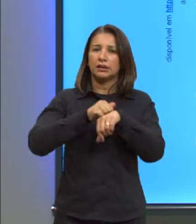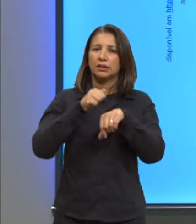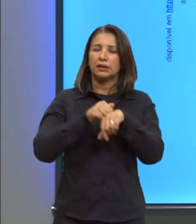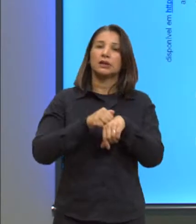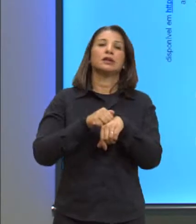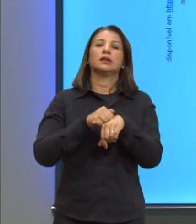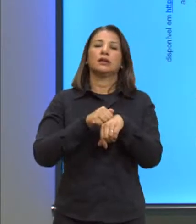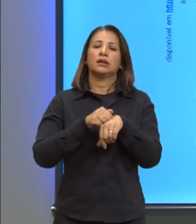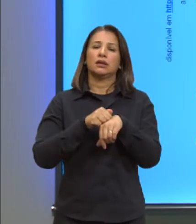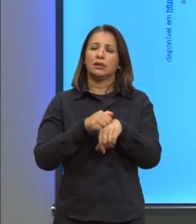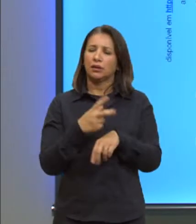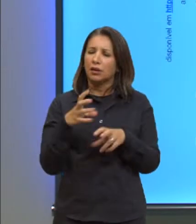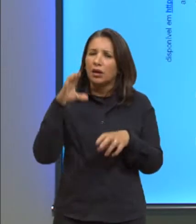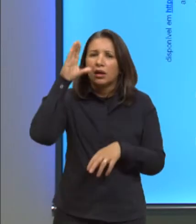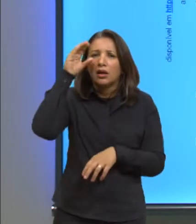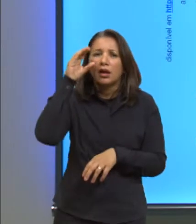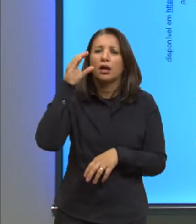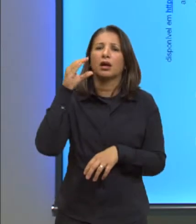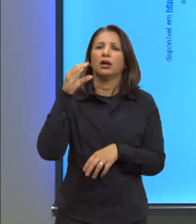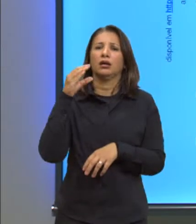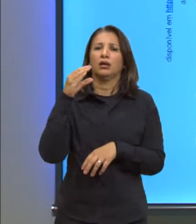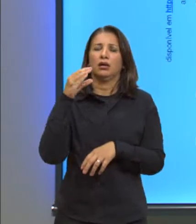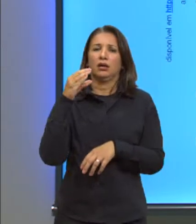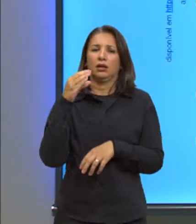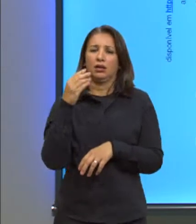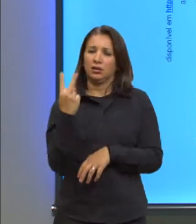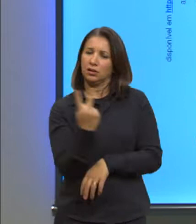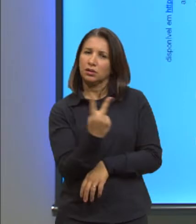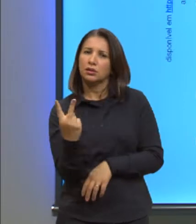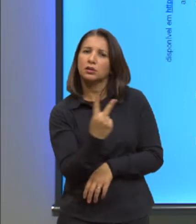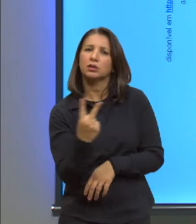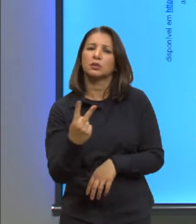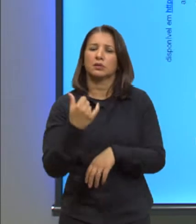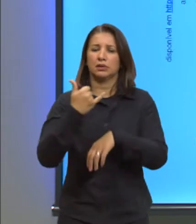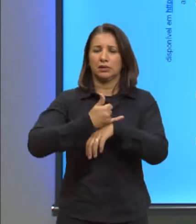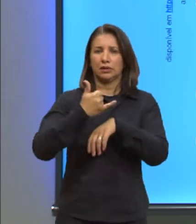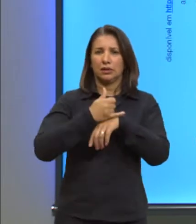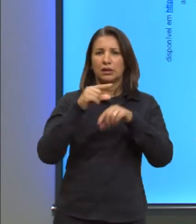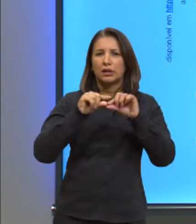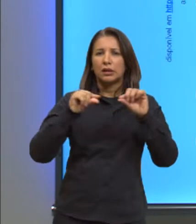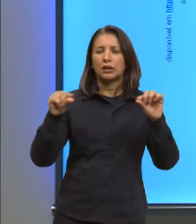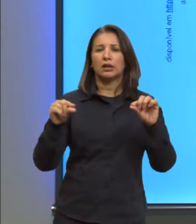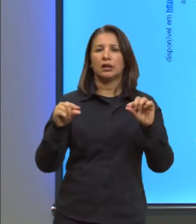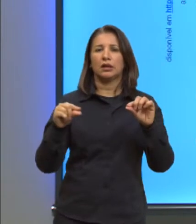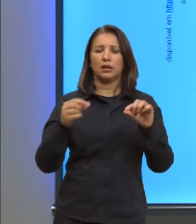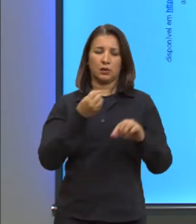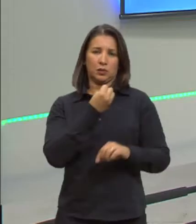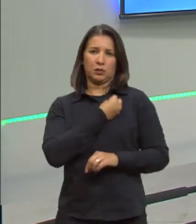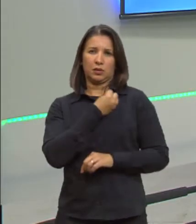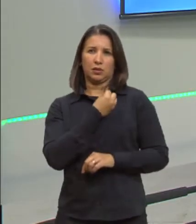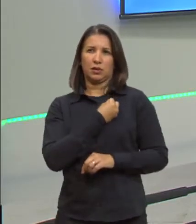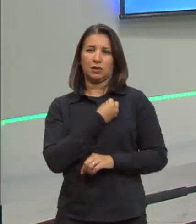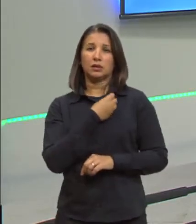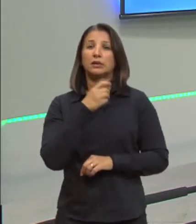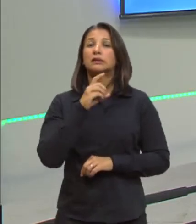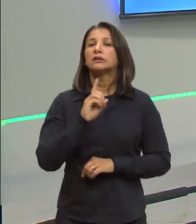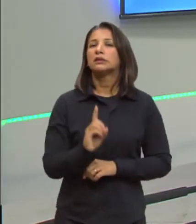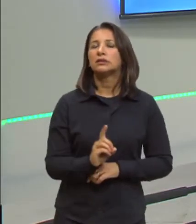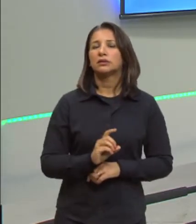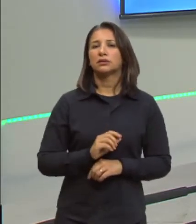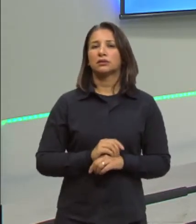para a escolha dos dois metais dessa lâmina bimetálica é o coeficiente de, pode passar?